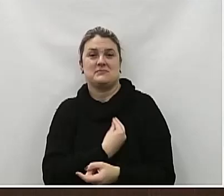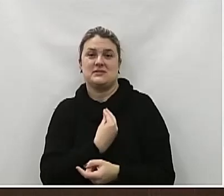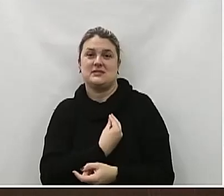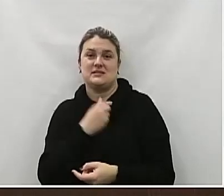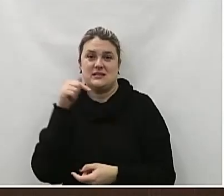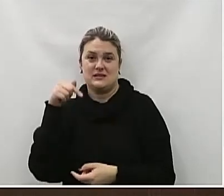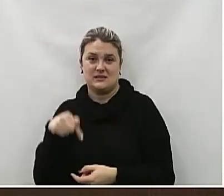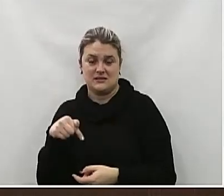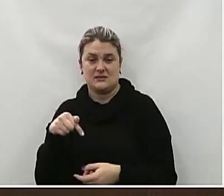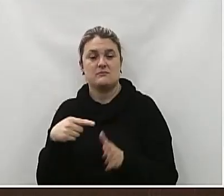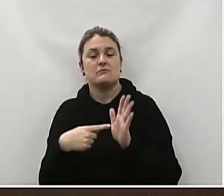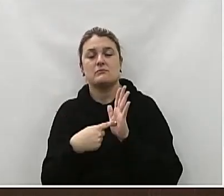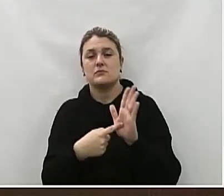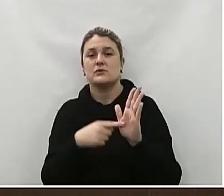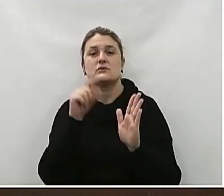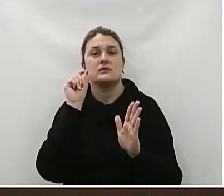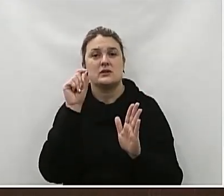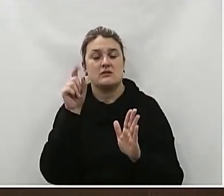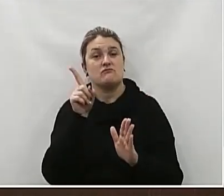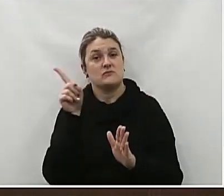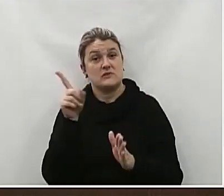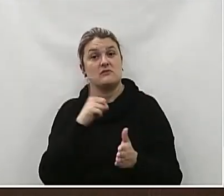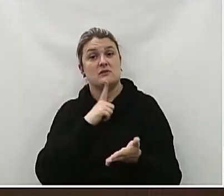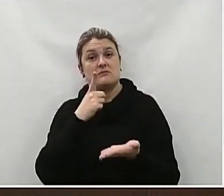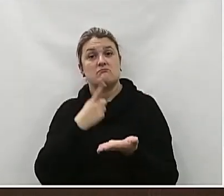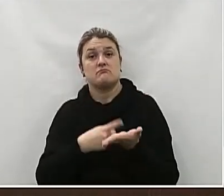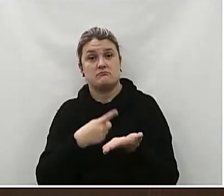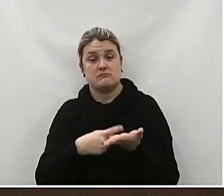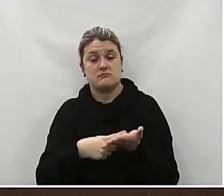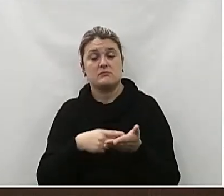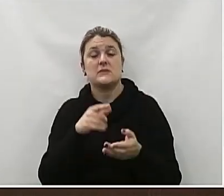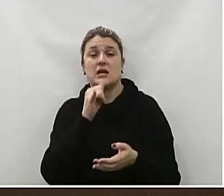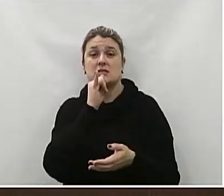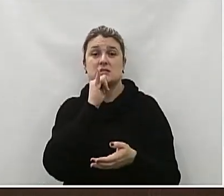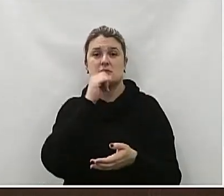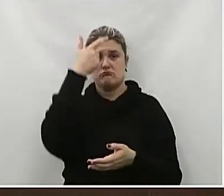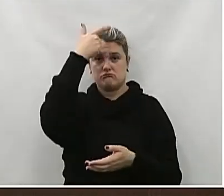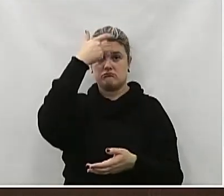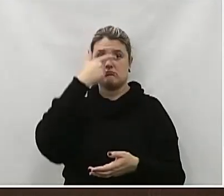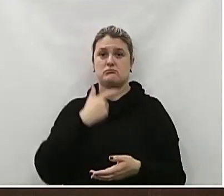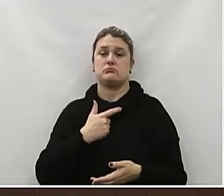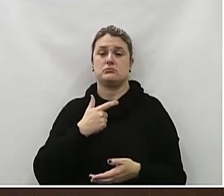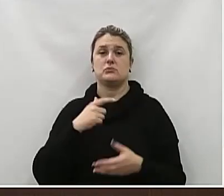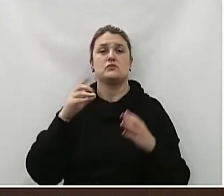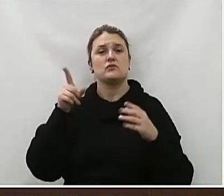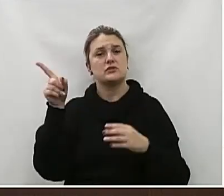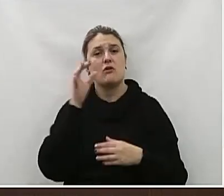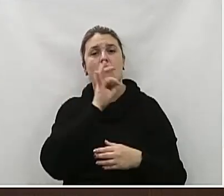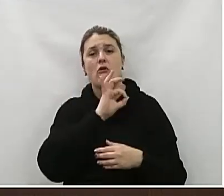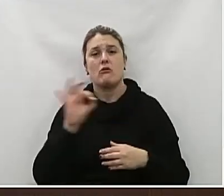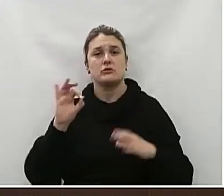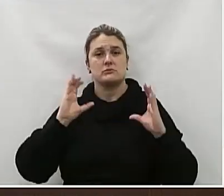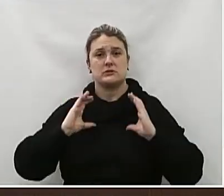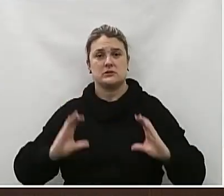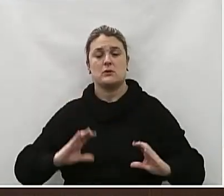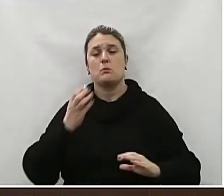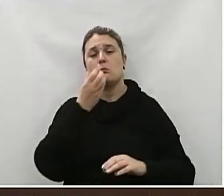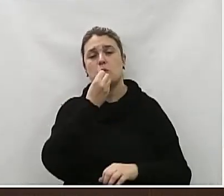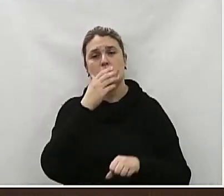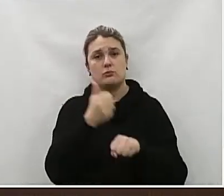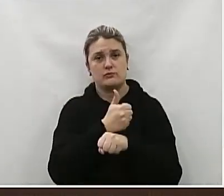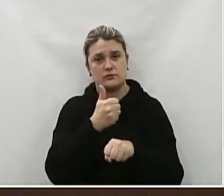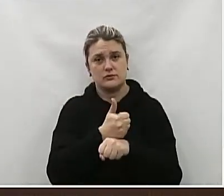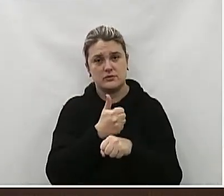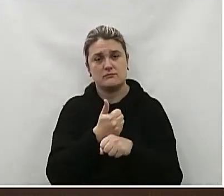aí Isso mostra O seu comprometimento E o exemplo Também do Do cidadão E o profissional Que o